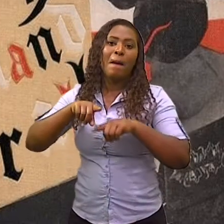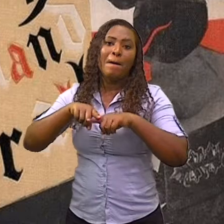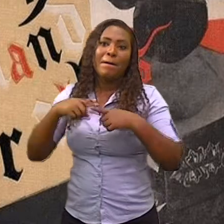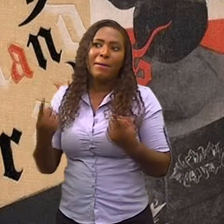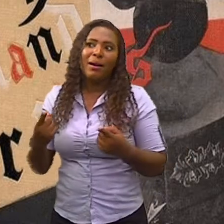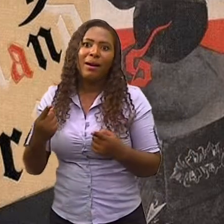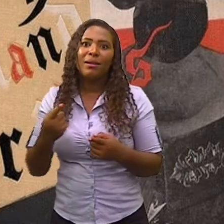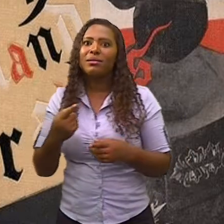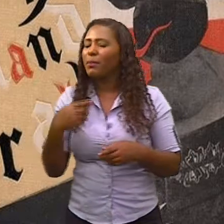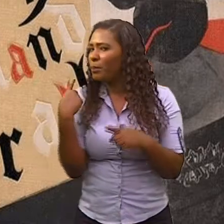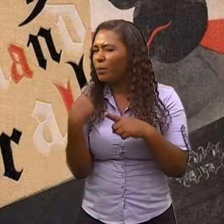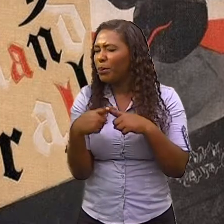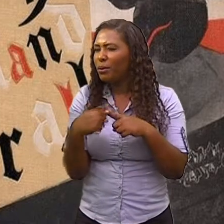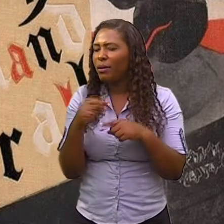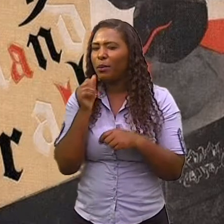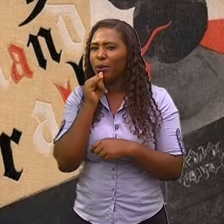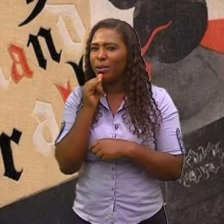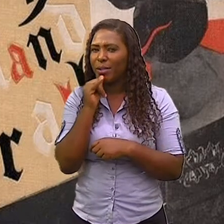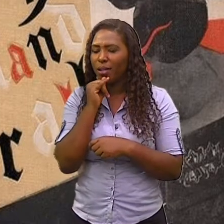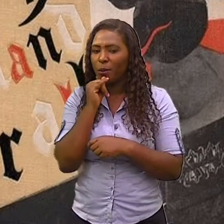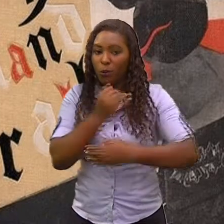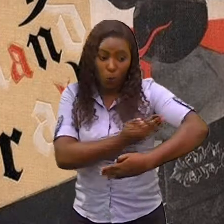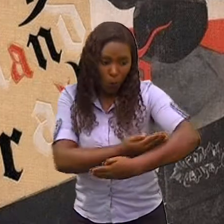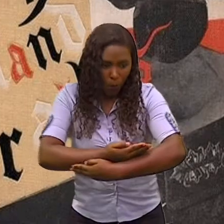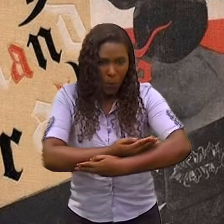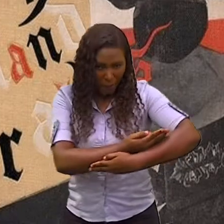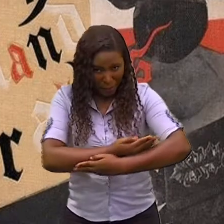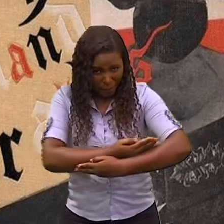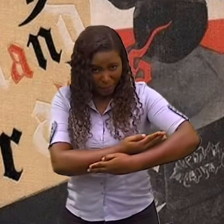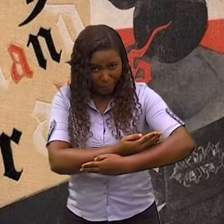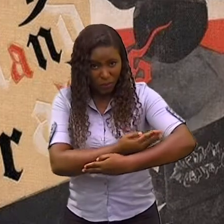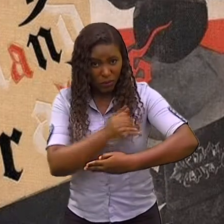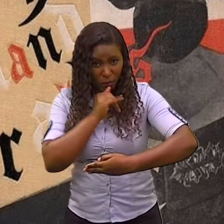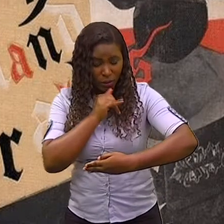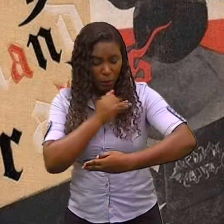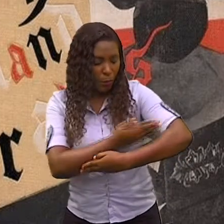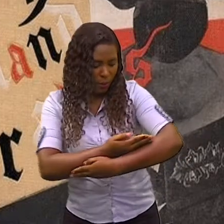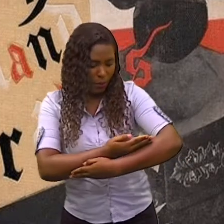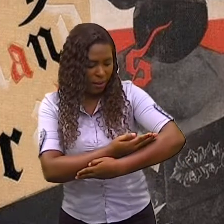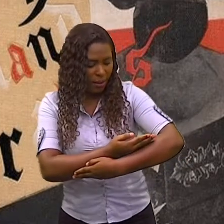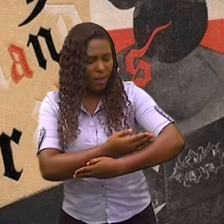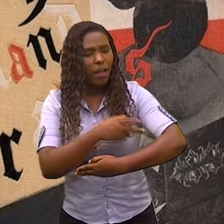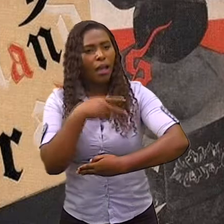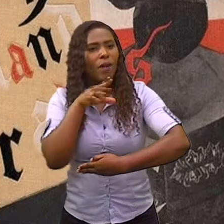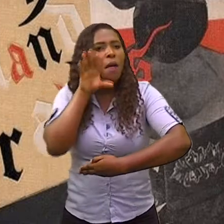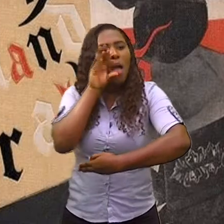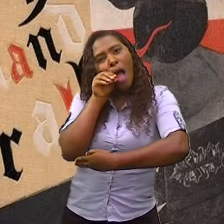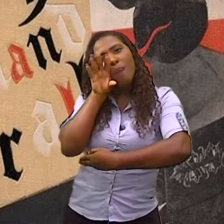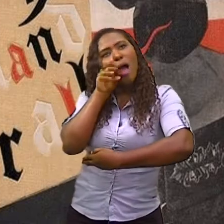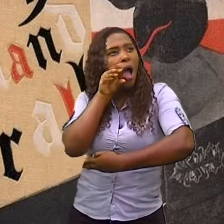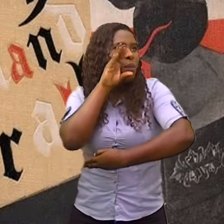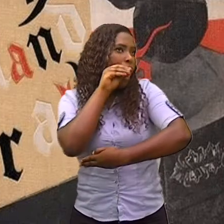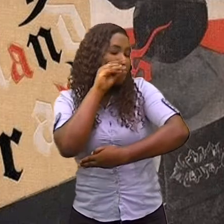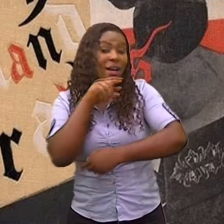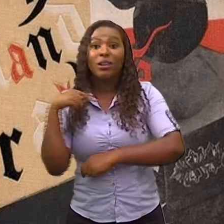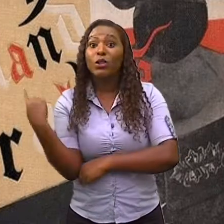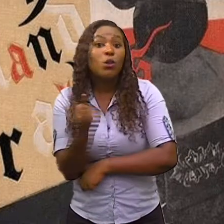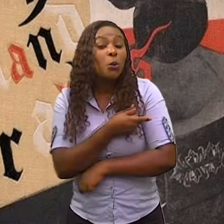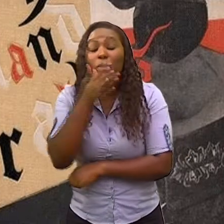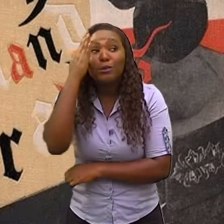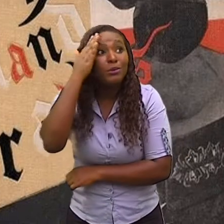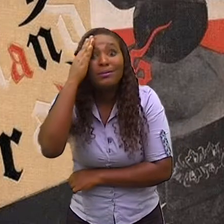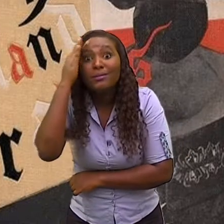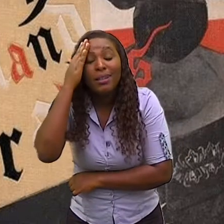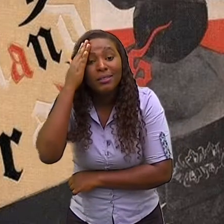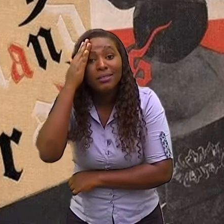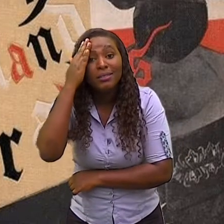fala de um bebê, por exemplo. A princípio, o movimento não envolveu uma estética específica, mas